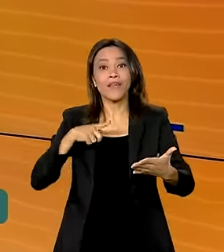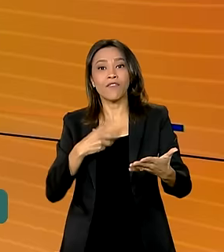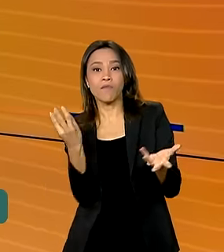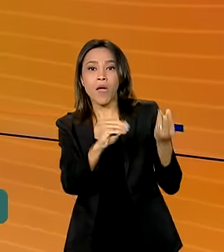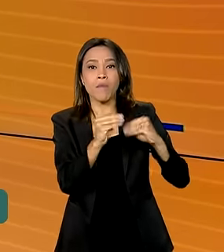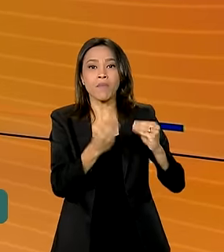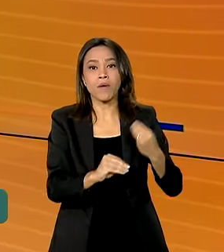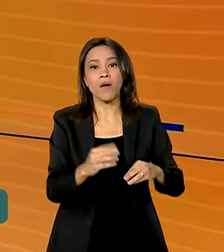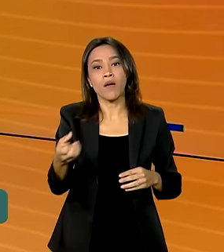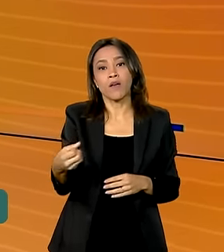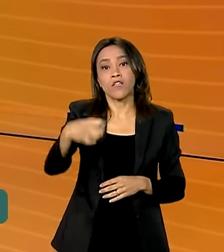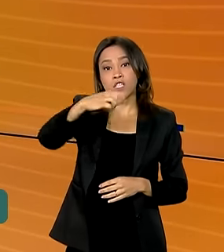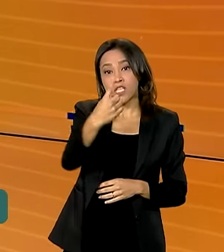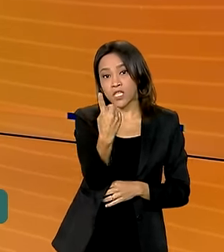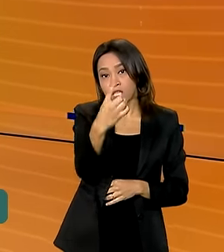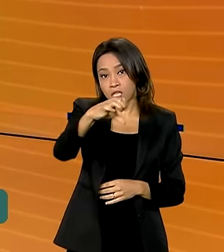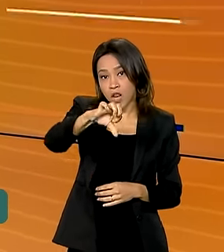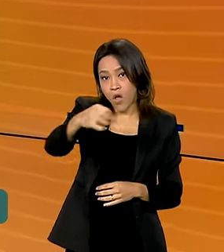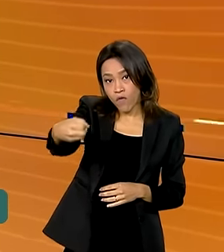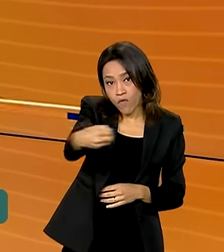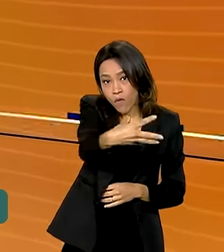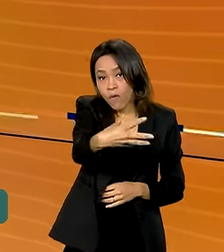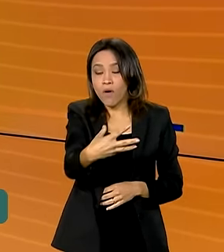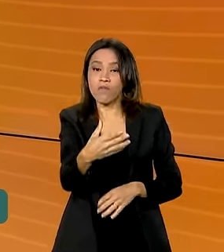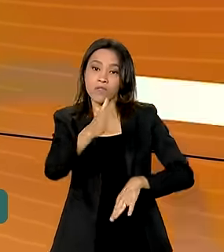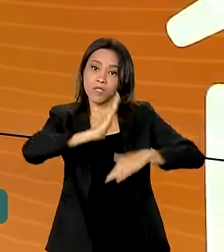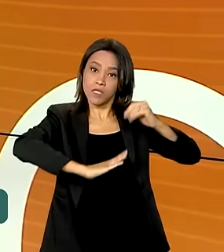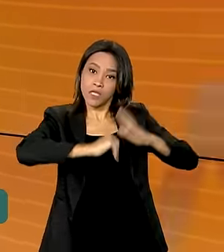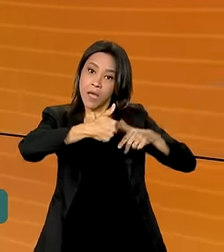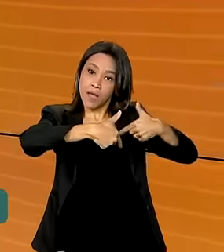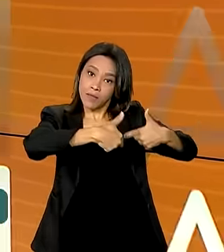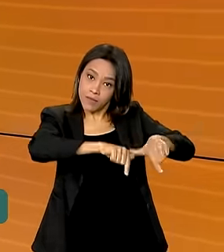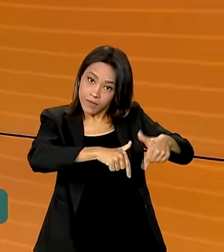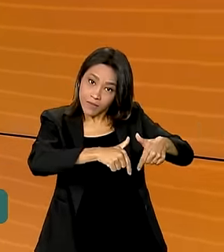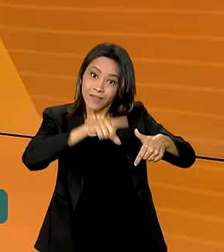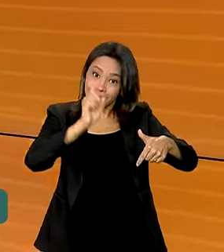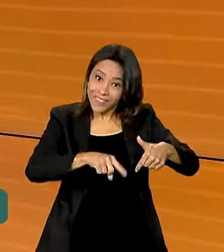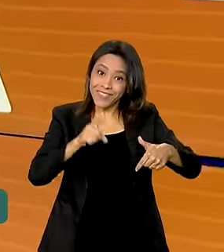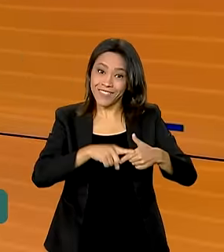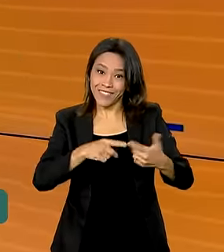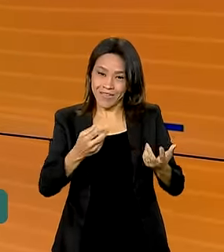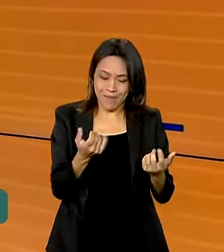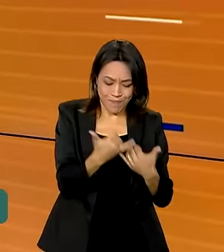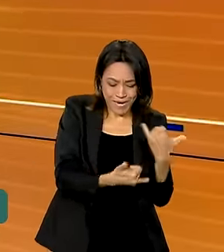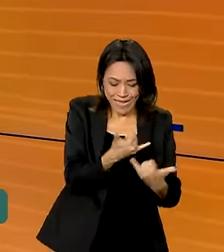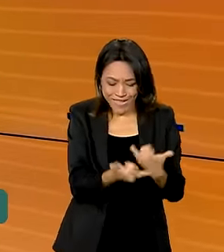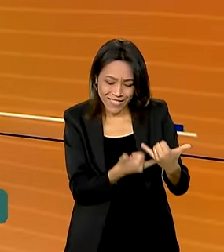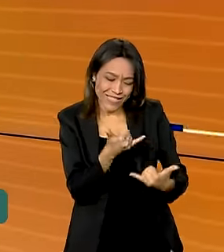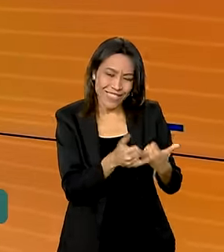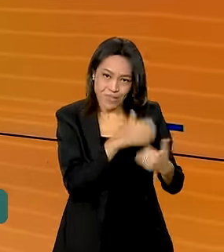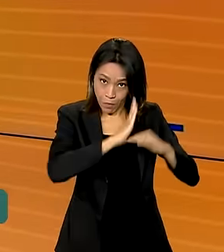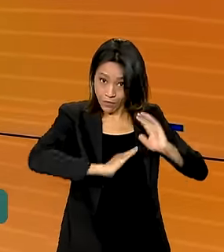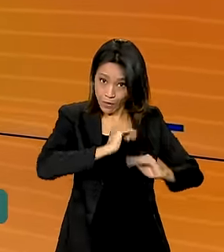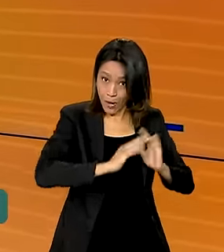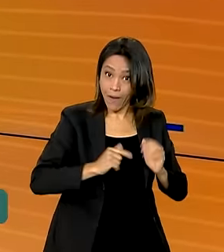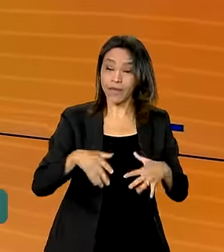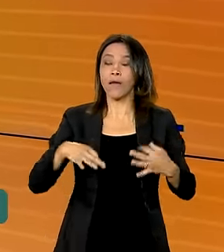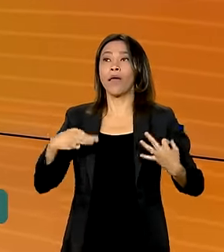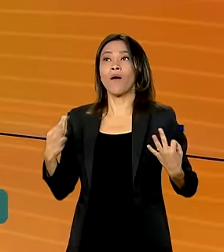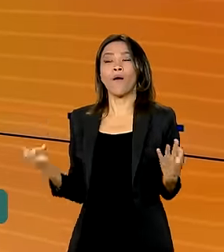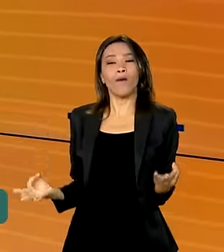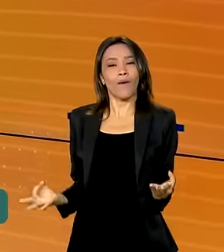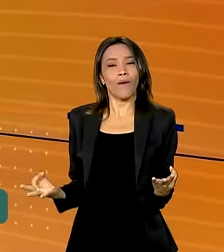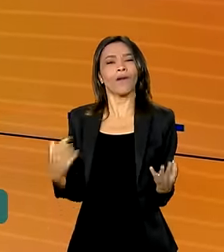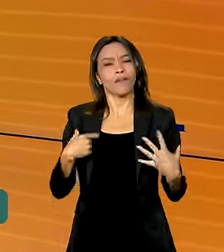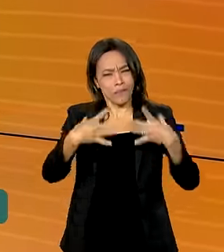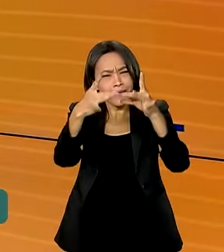19 novas profissões de brinquedista a instrutor de yoga. O documento lista todos os detalhes sobre